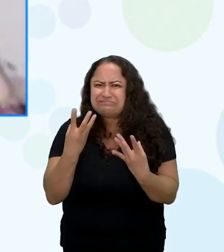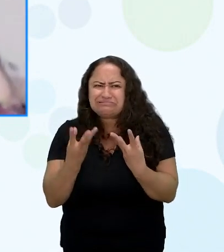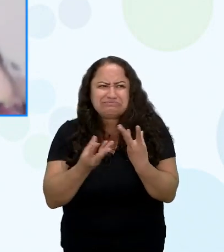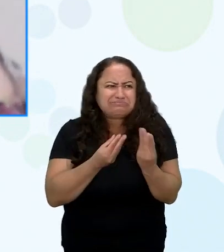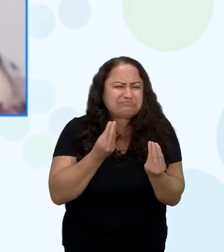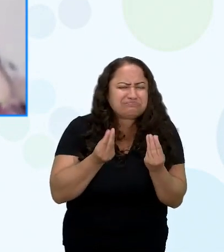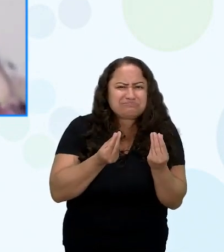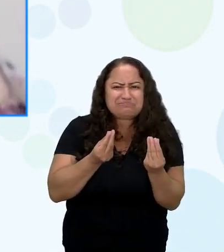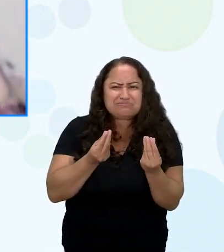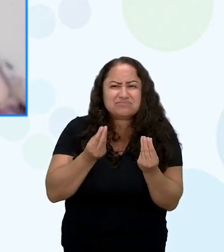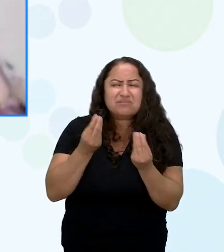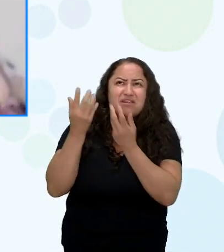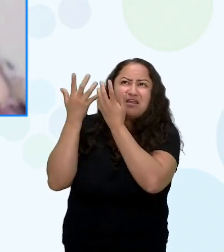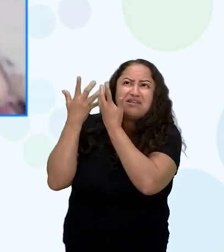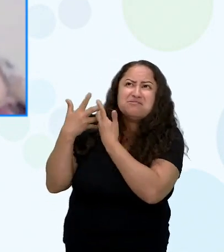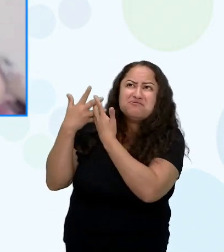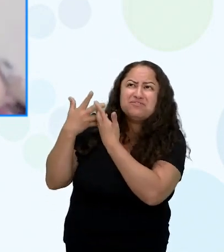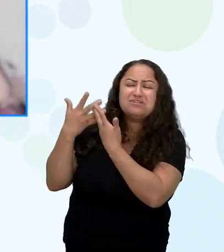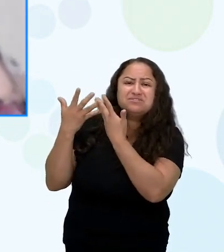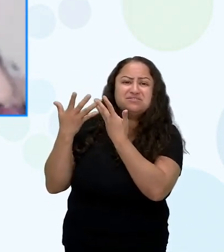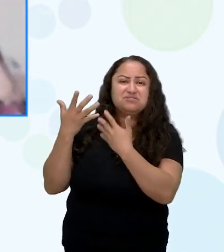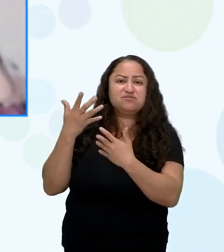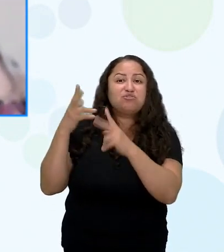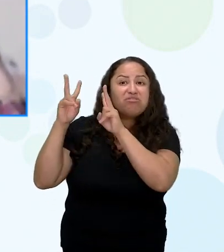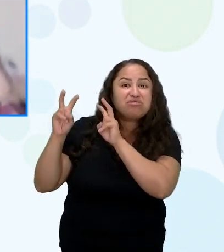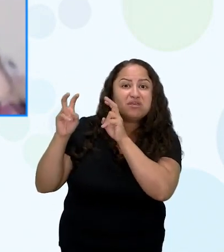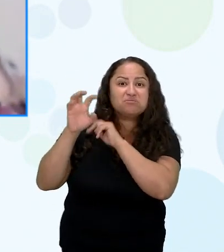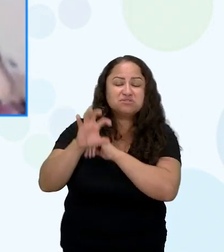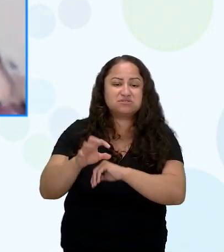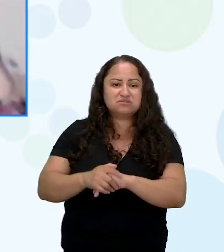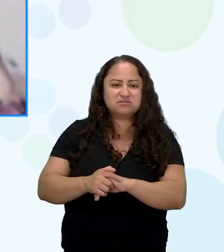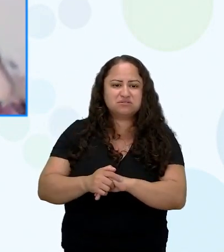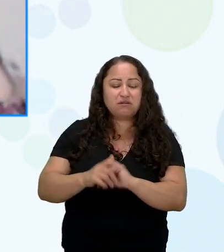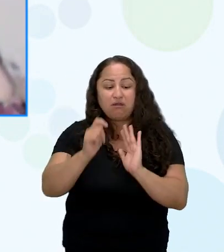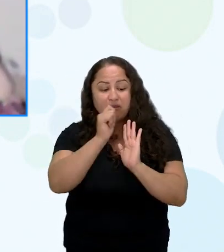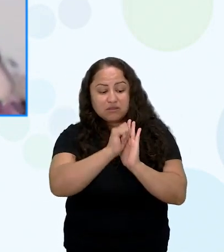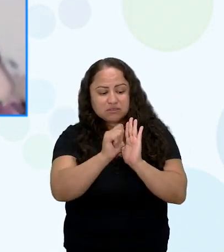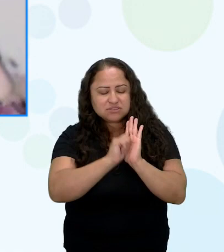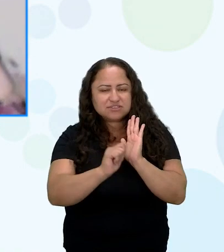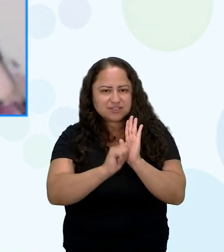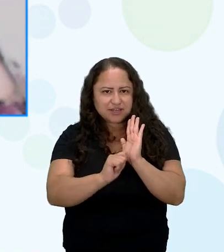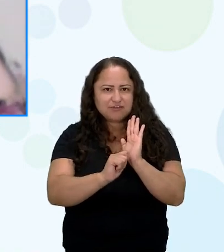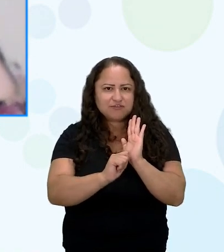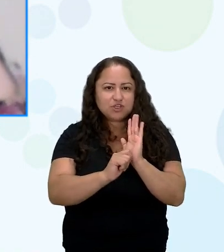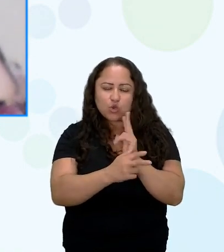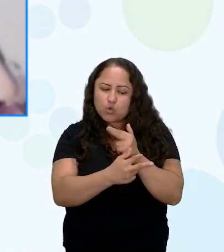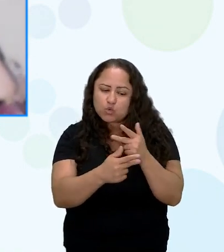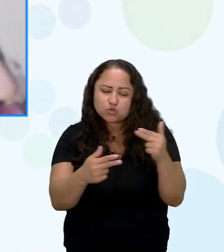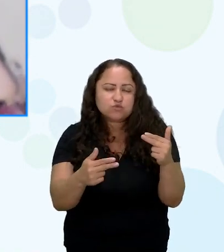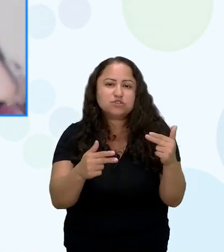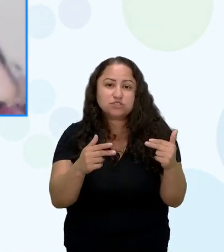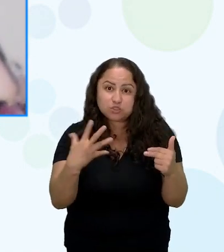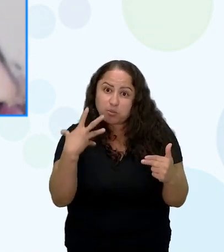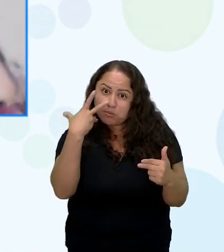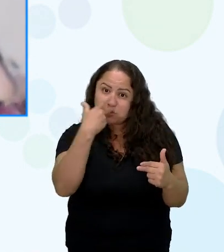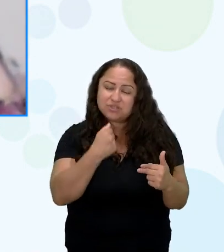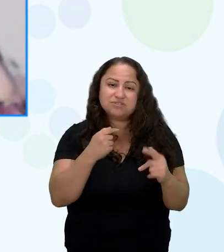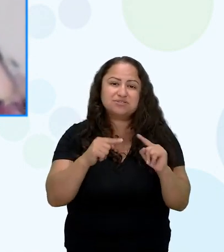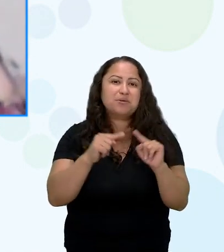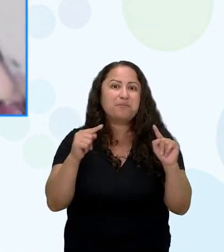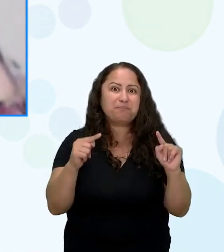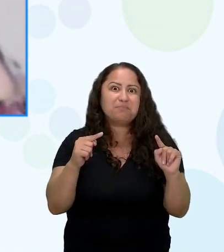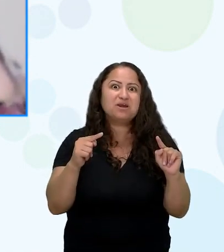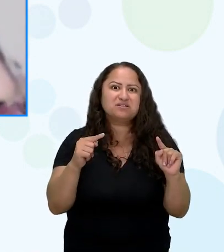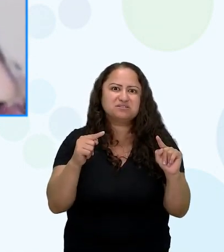pensativo nessas questões então ela escreve muitas coisas bonitas mas também muitas coisas